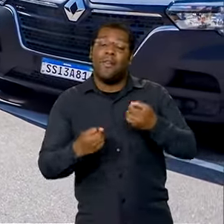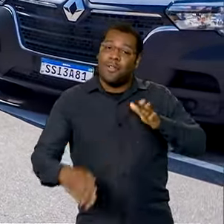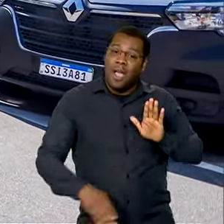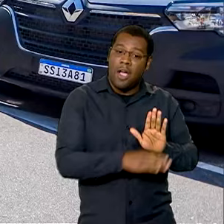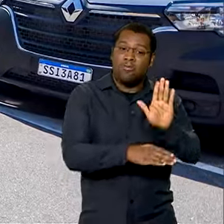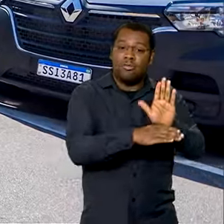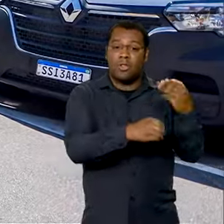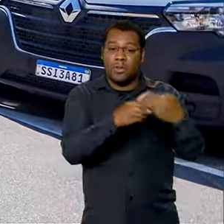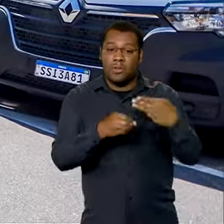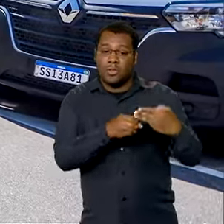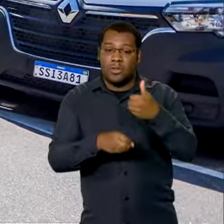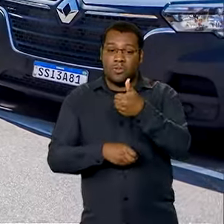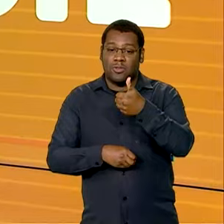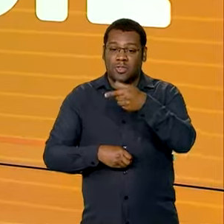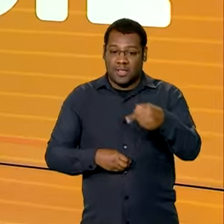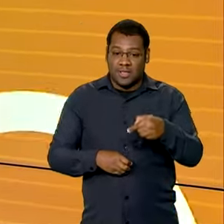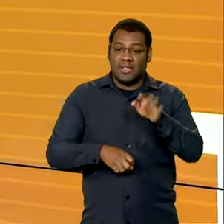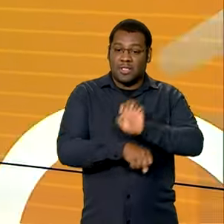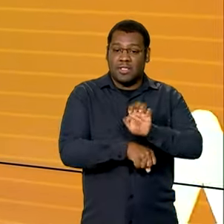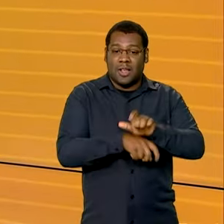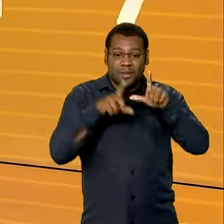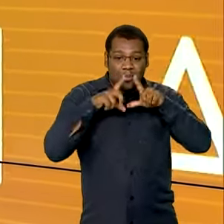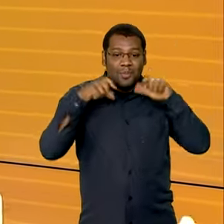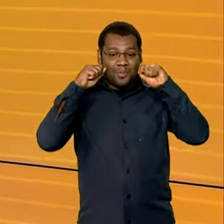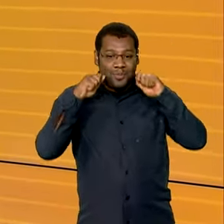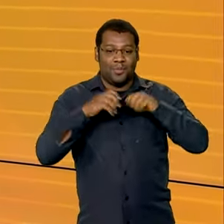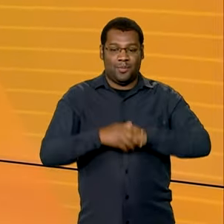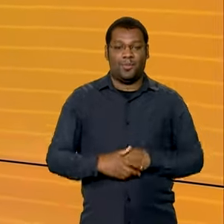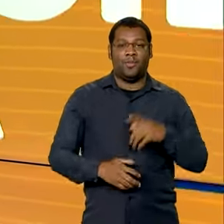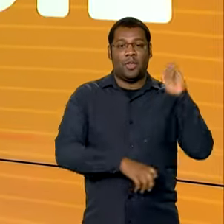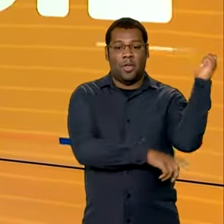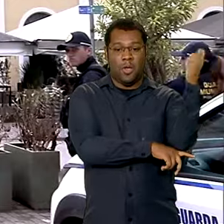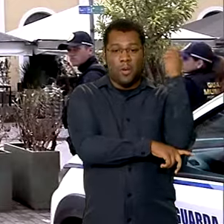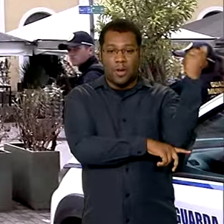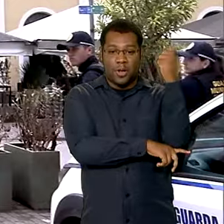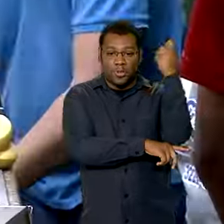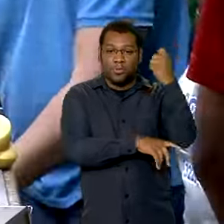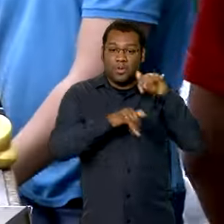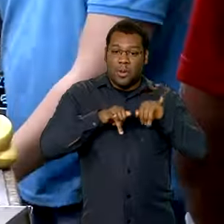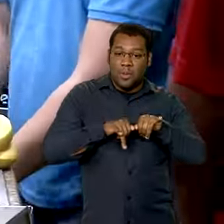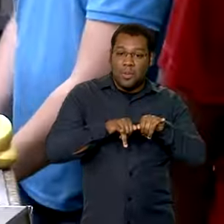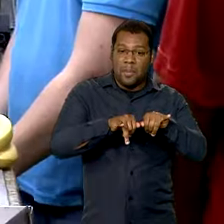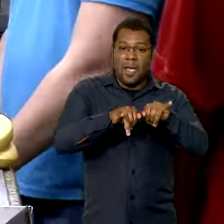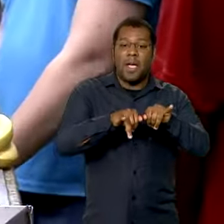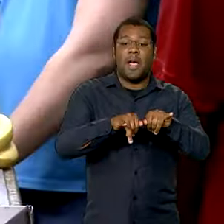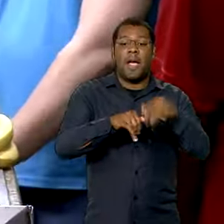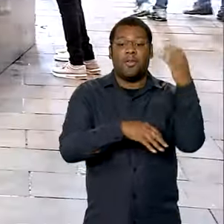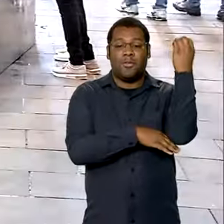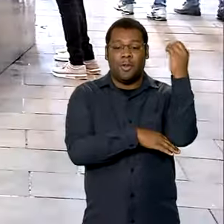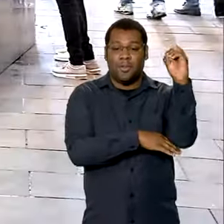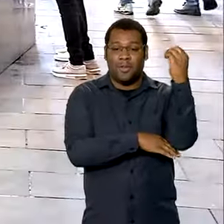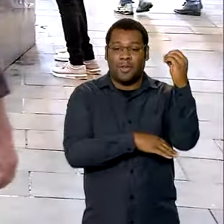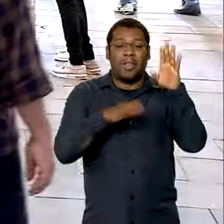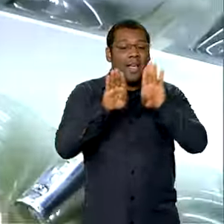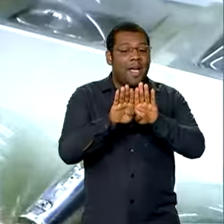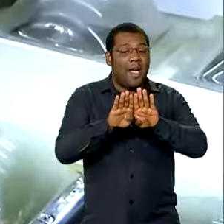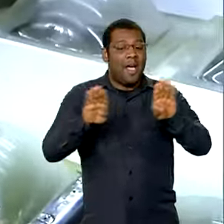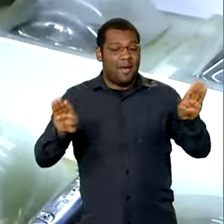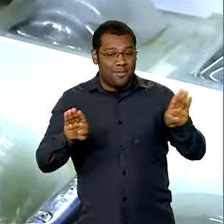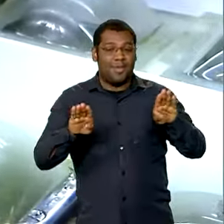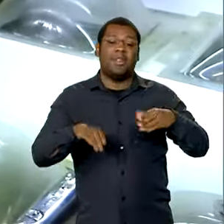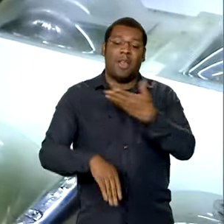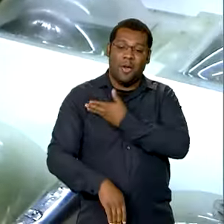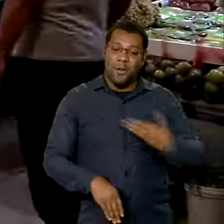17 municípios alagoanos. No Rio Grande do Sul, o mercado municipal de Porto Alegre reabre as portas com o